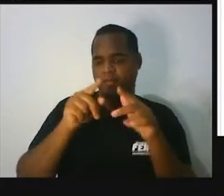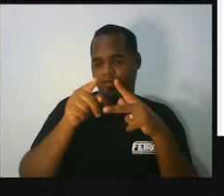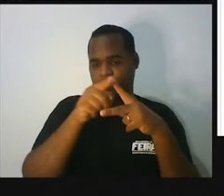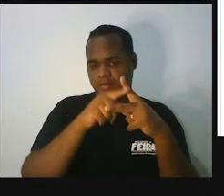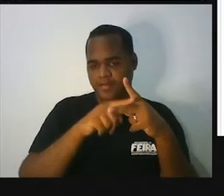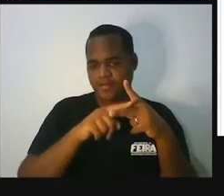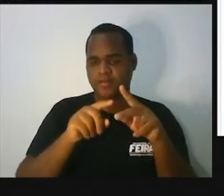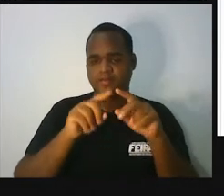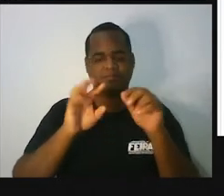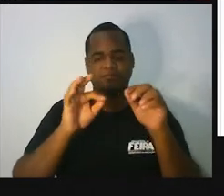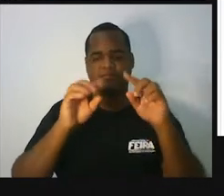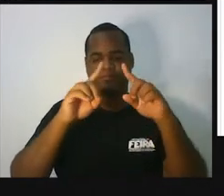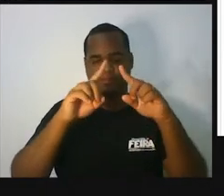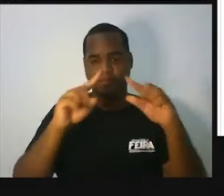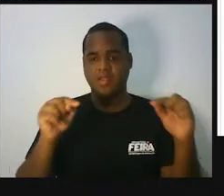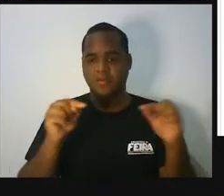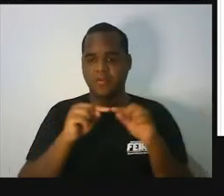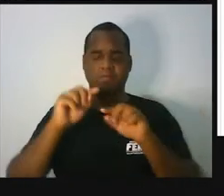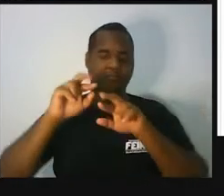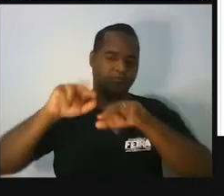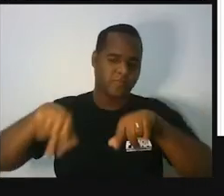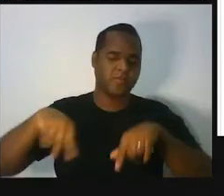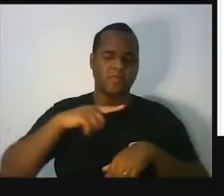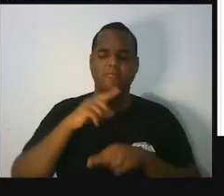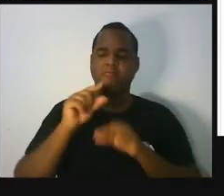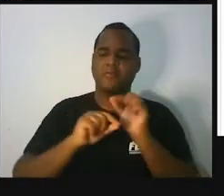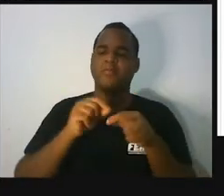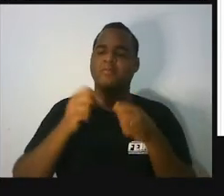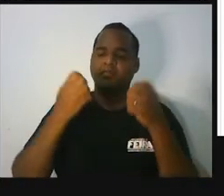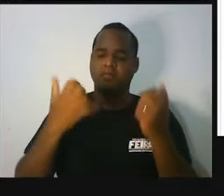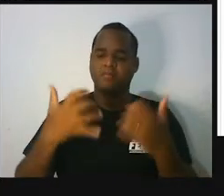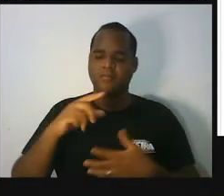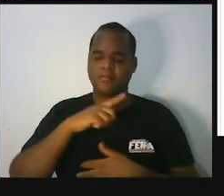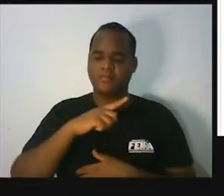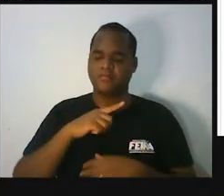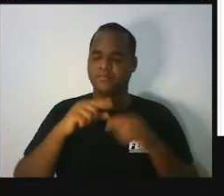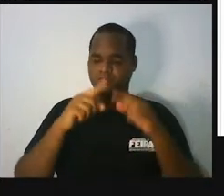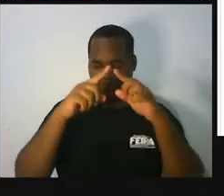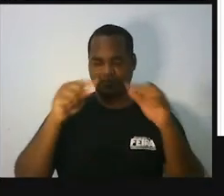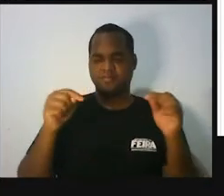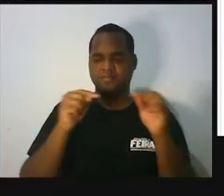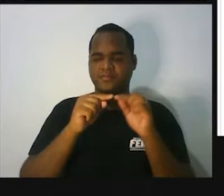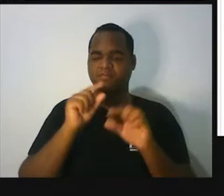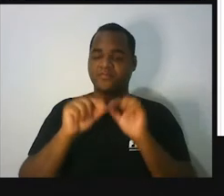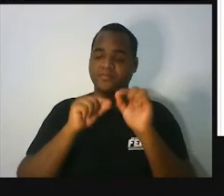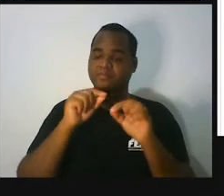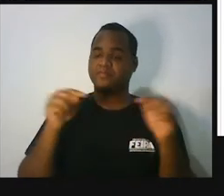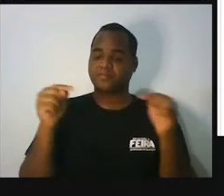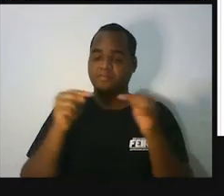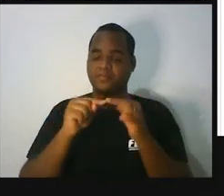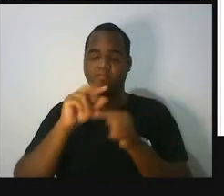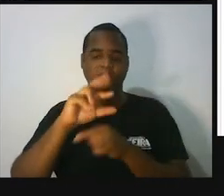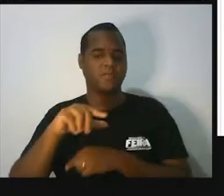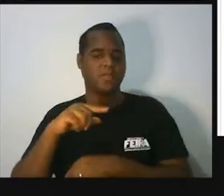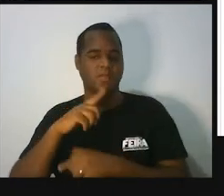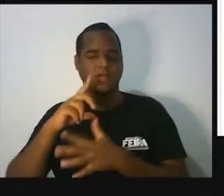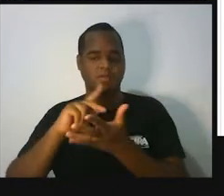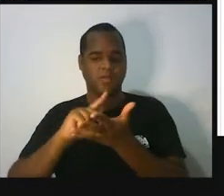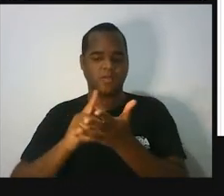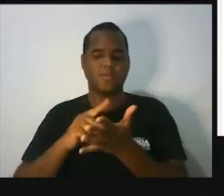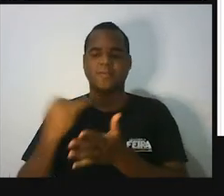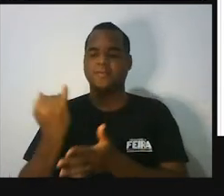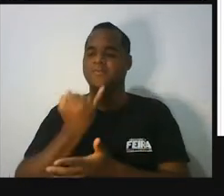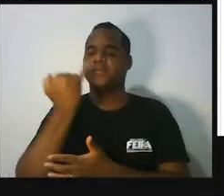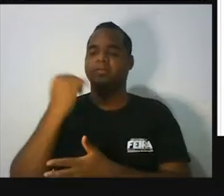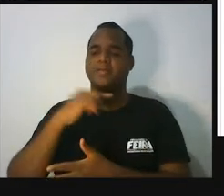sabia que talvez, né? O triângulo, ele é a construção geométrica, talvez a mais